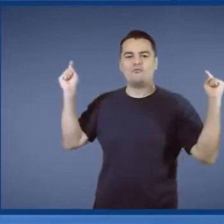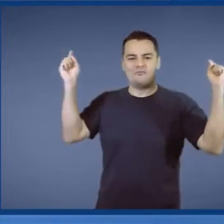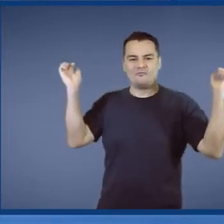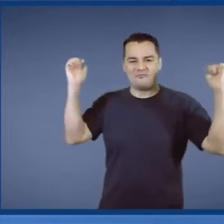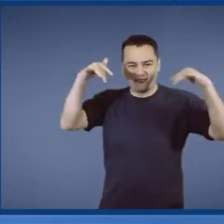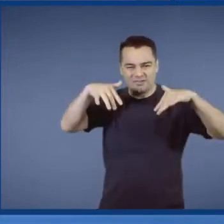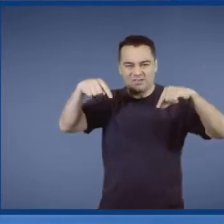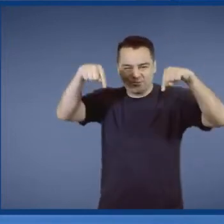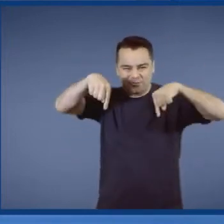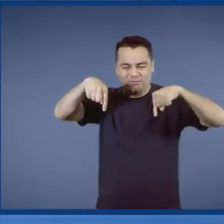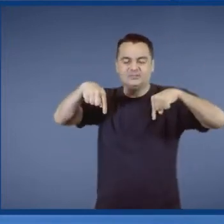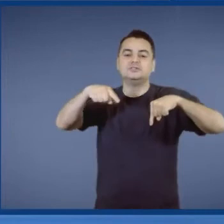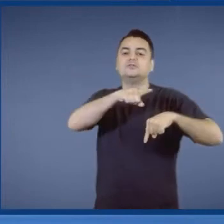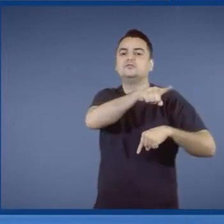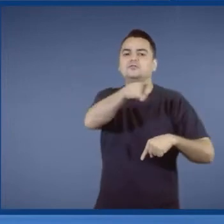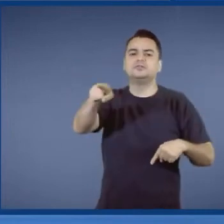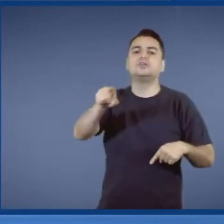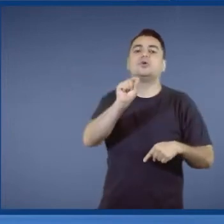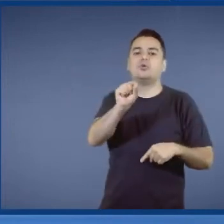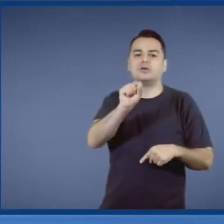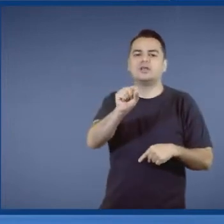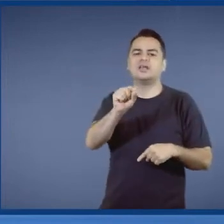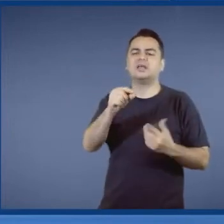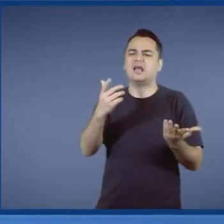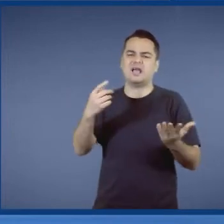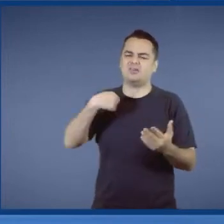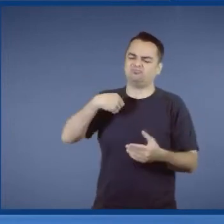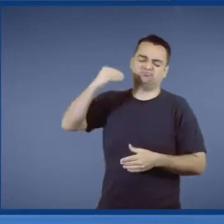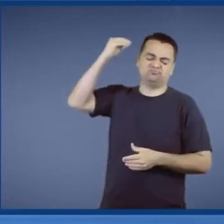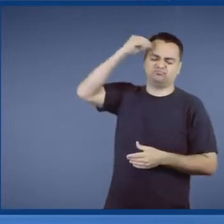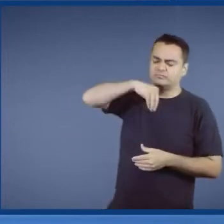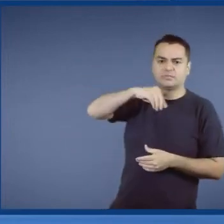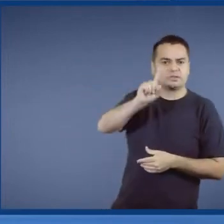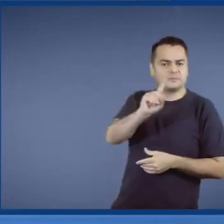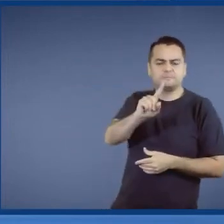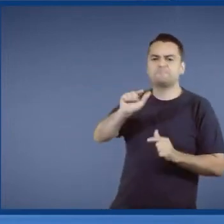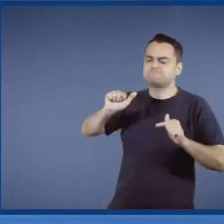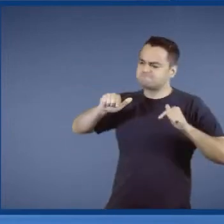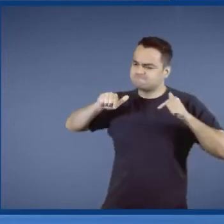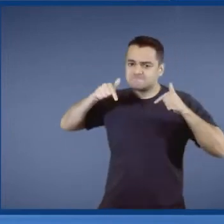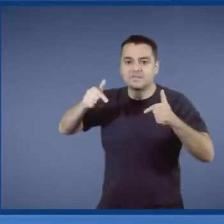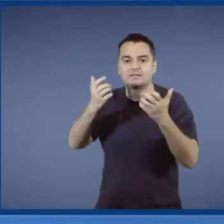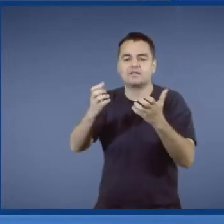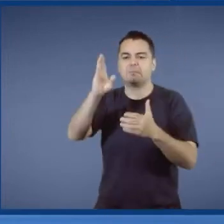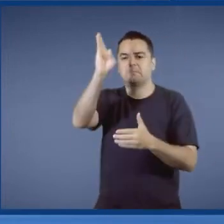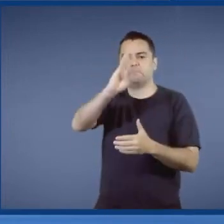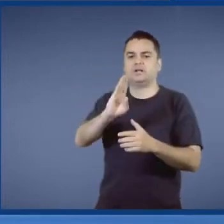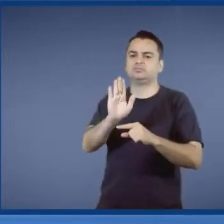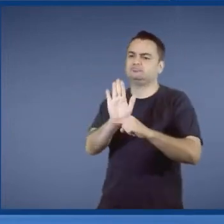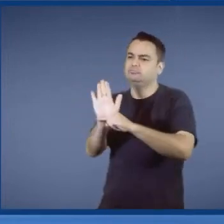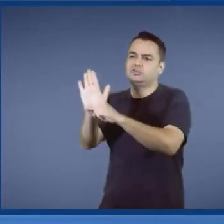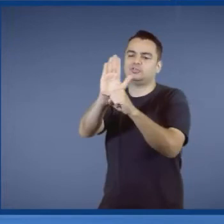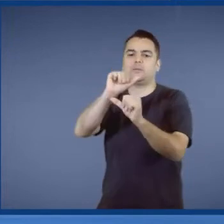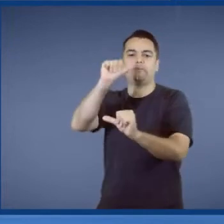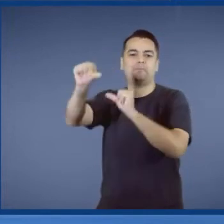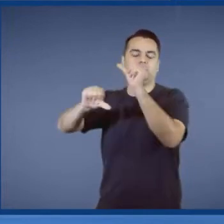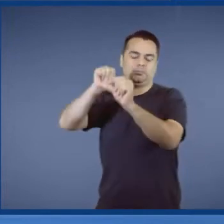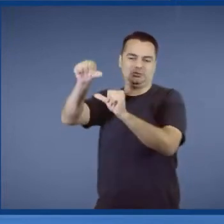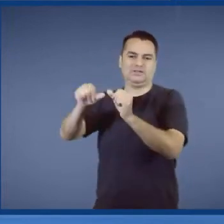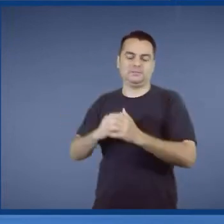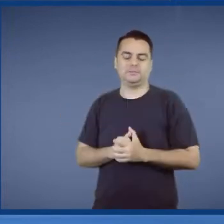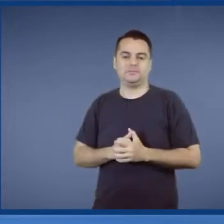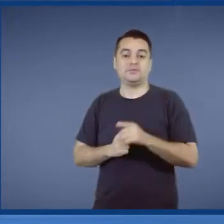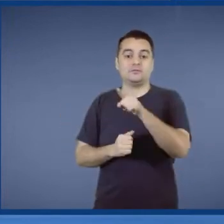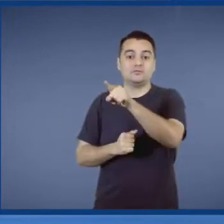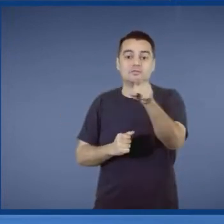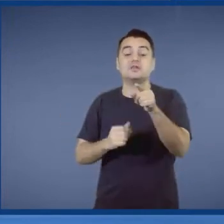Vocês não aceitaram fazer parte da geração perdida. Vocês são daquela geração que quer transformar o Brasil. A geração que vai fazer o